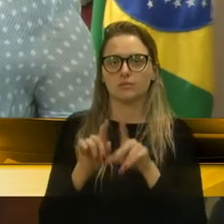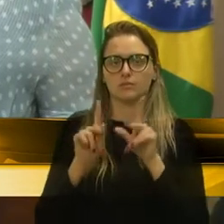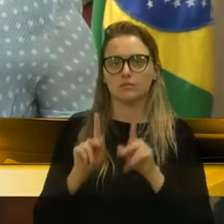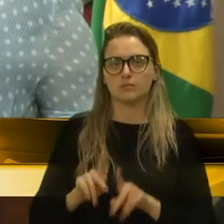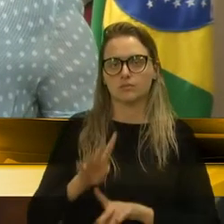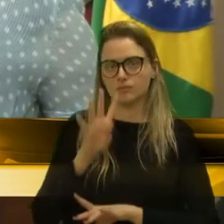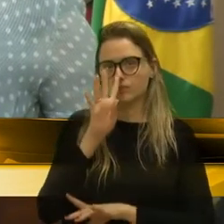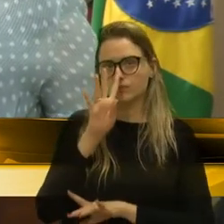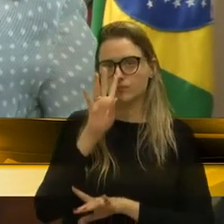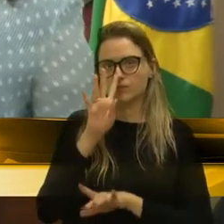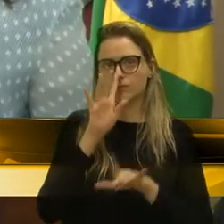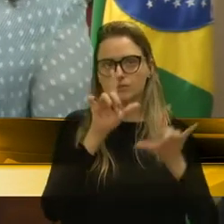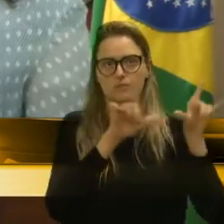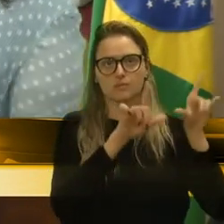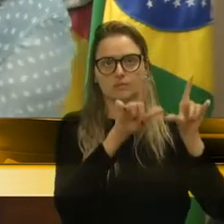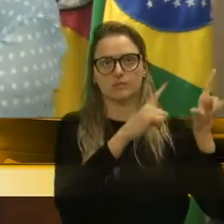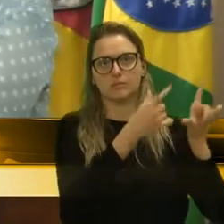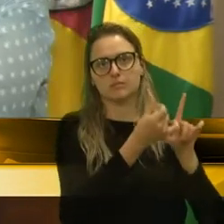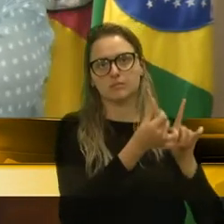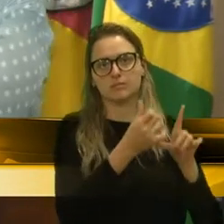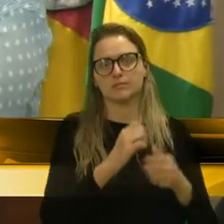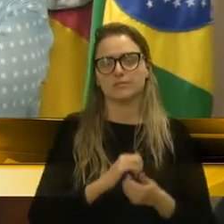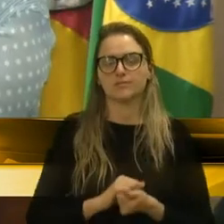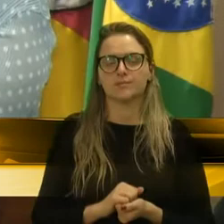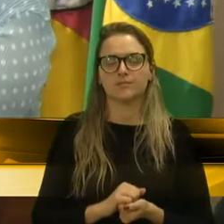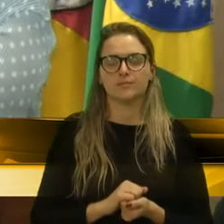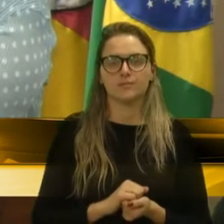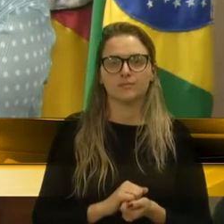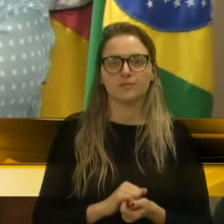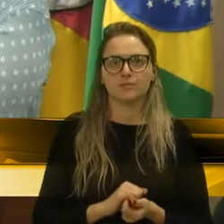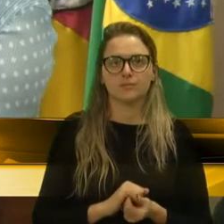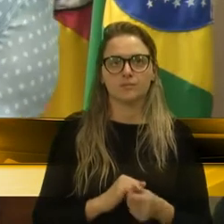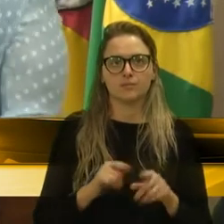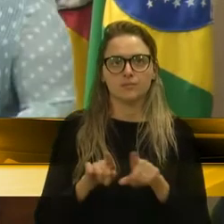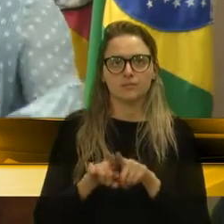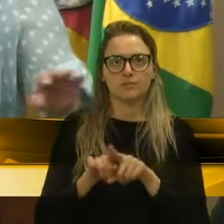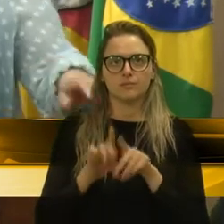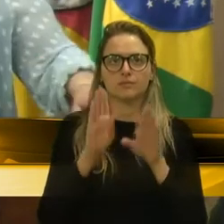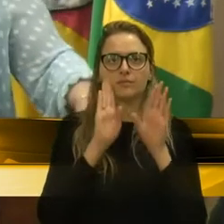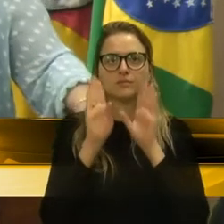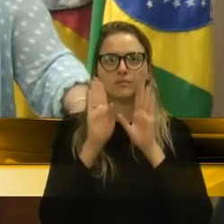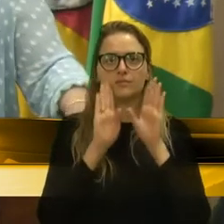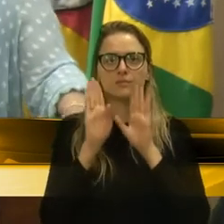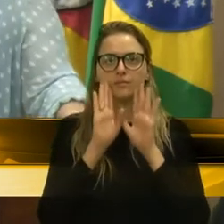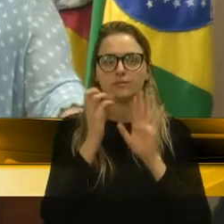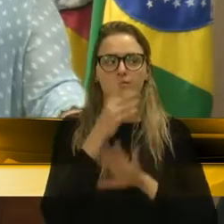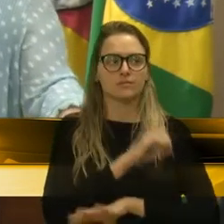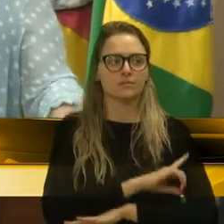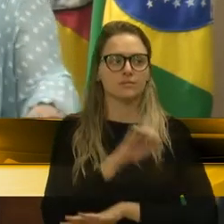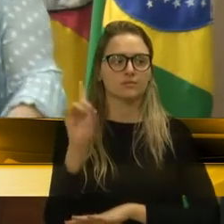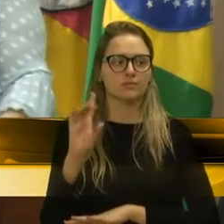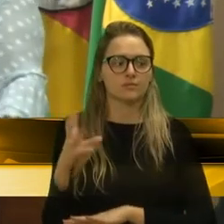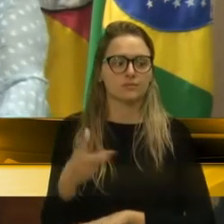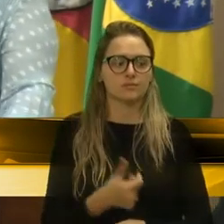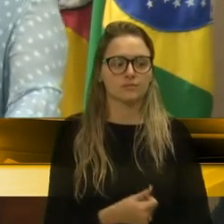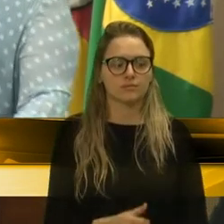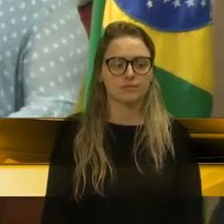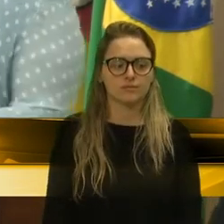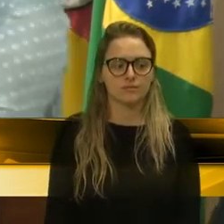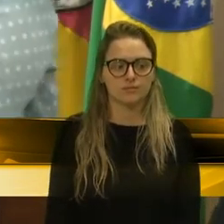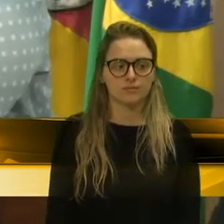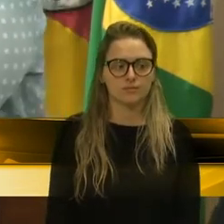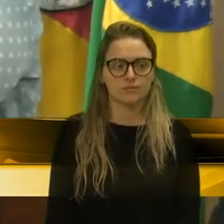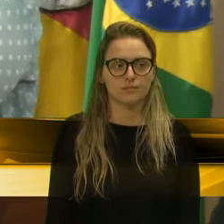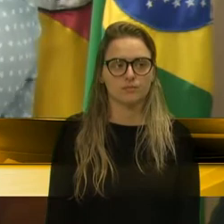através da TV Câmara, canal 16, através do Facebook, um bom dia a todos. Bem,